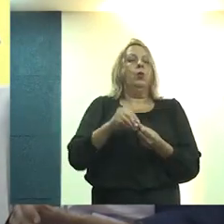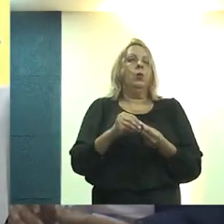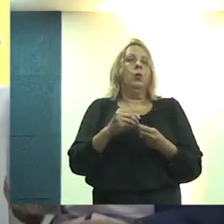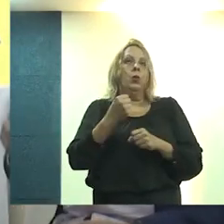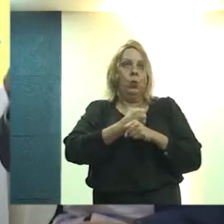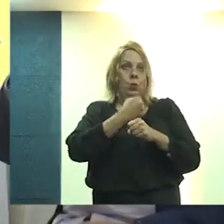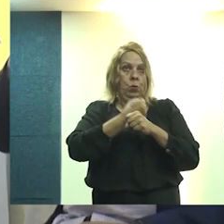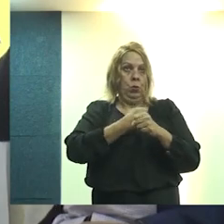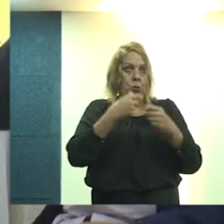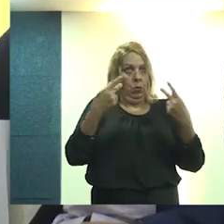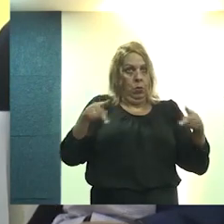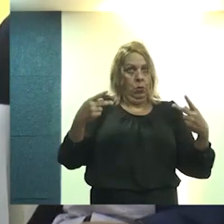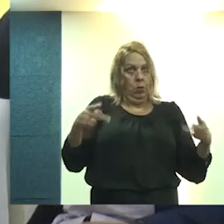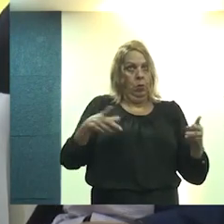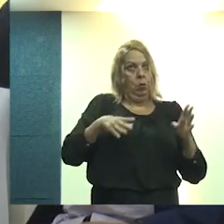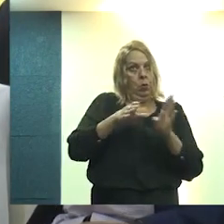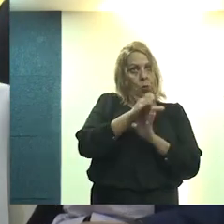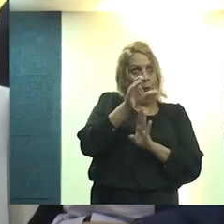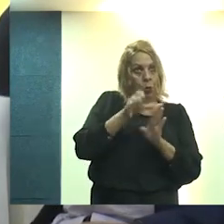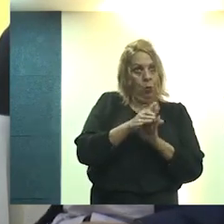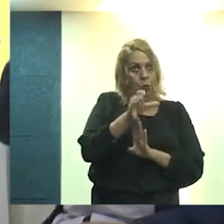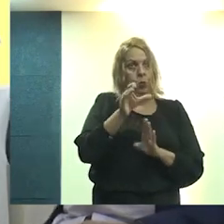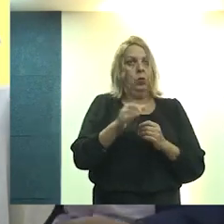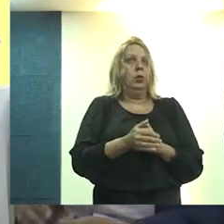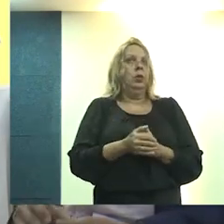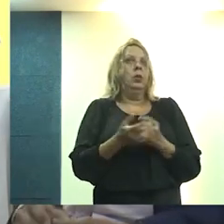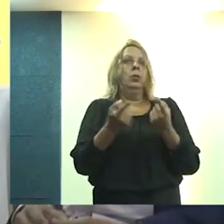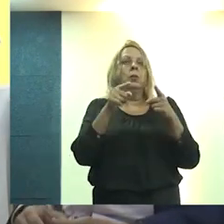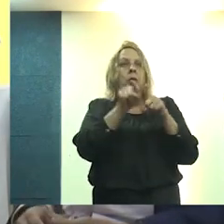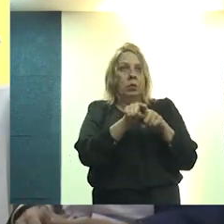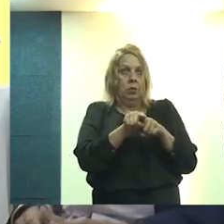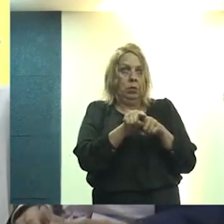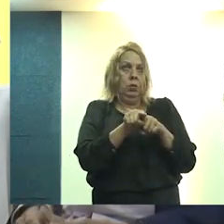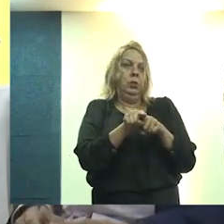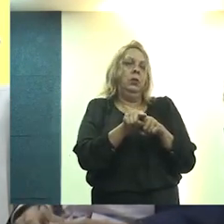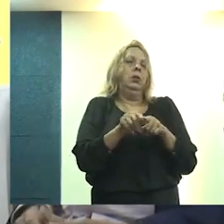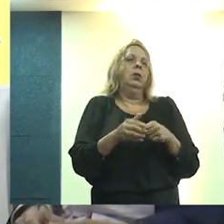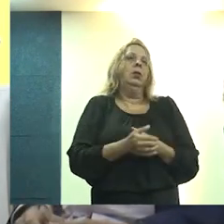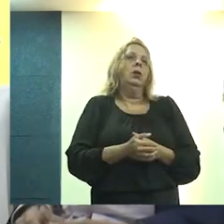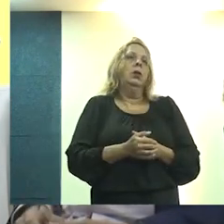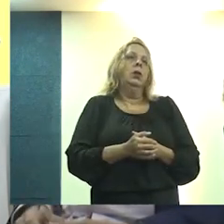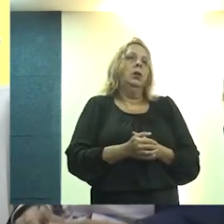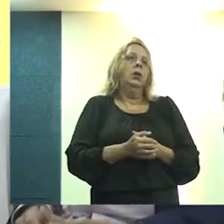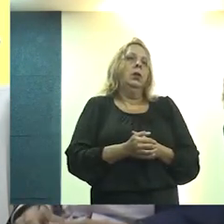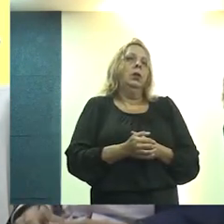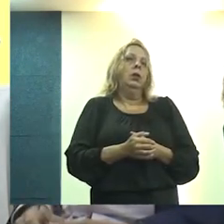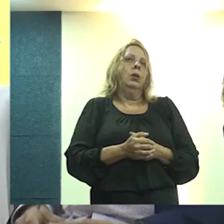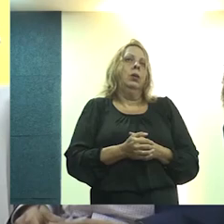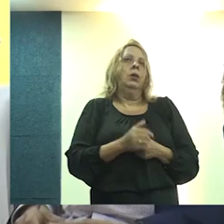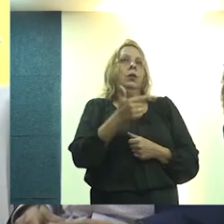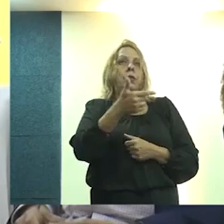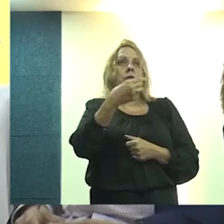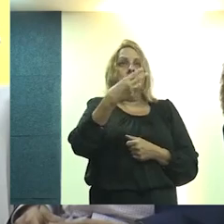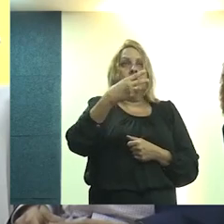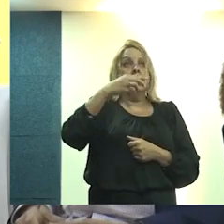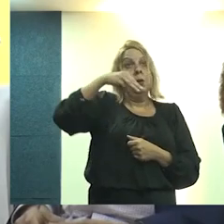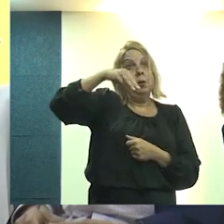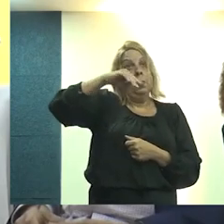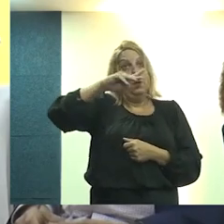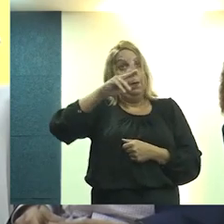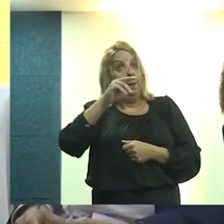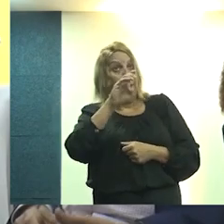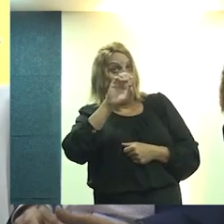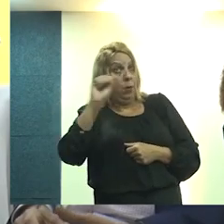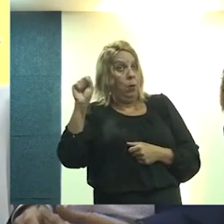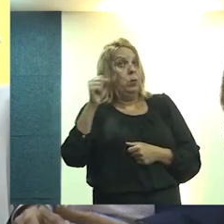está construindo aqui, com o conselho, que é parceiro, mais que os 23 milhões que a gente